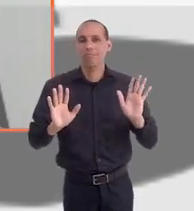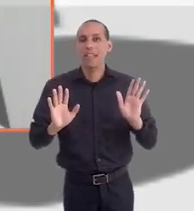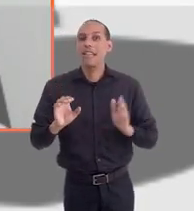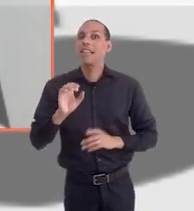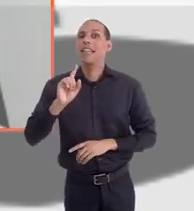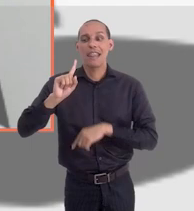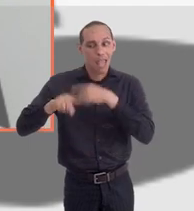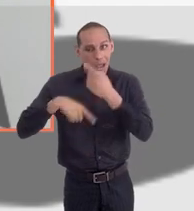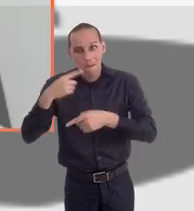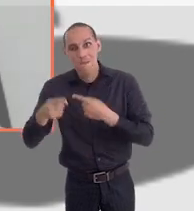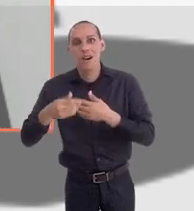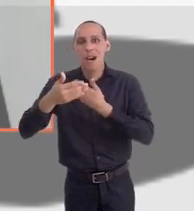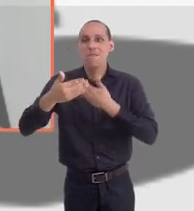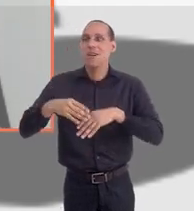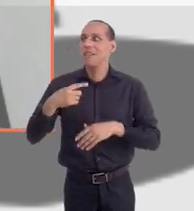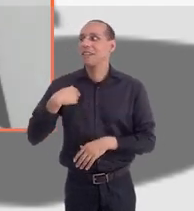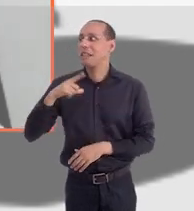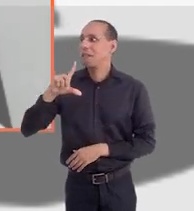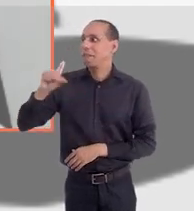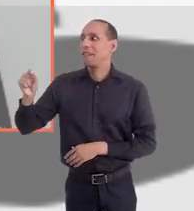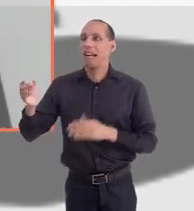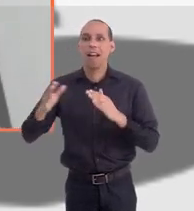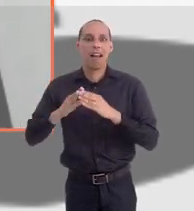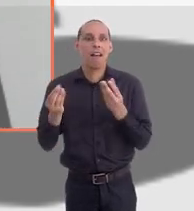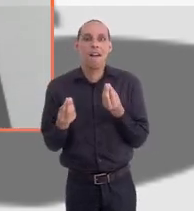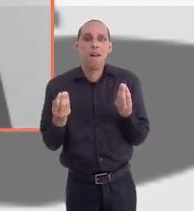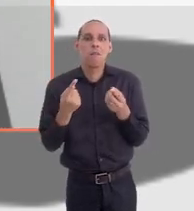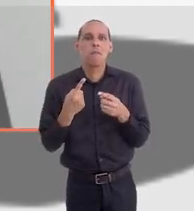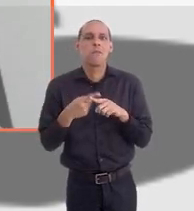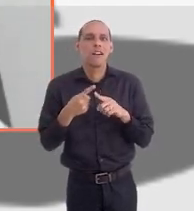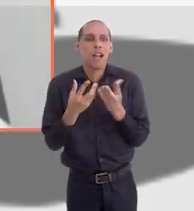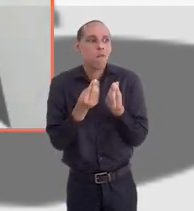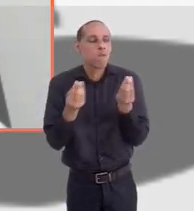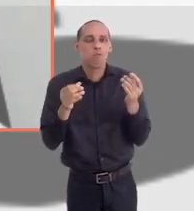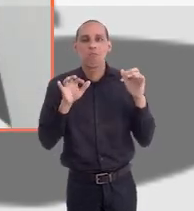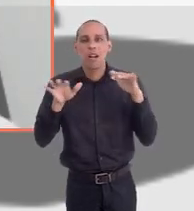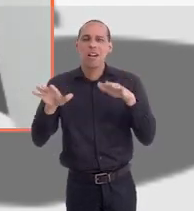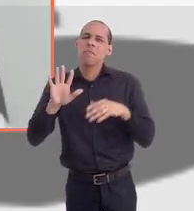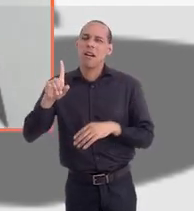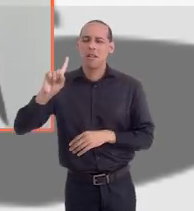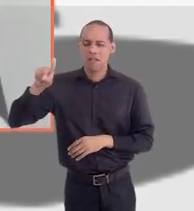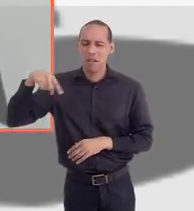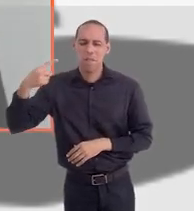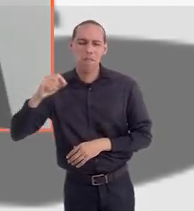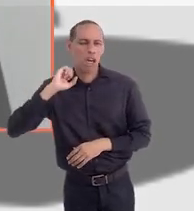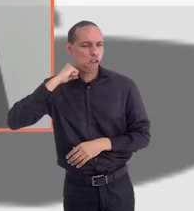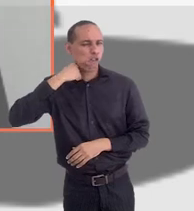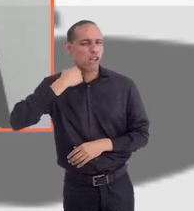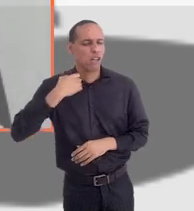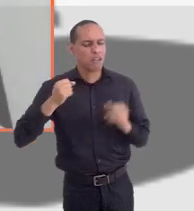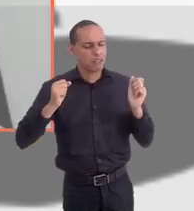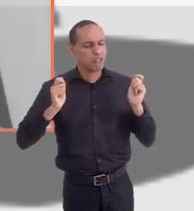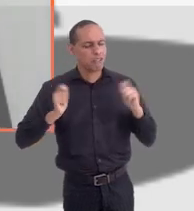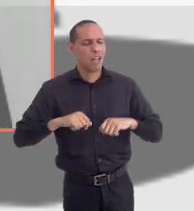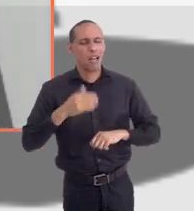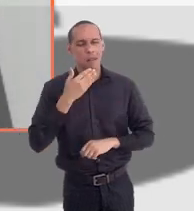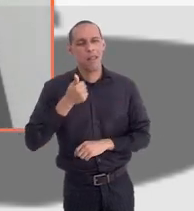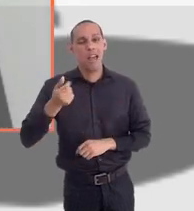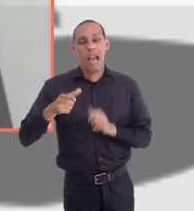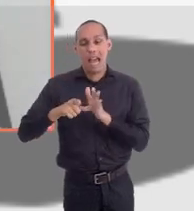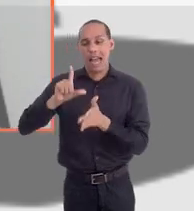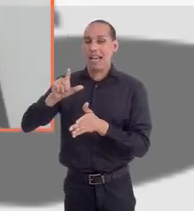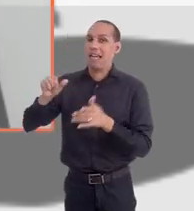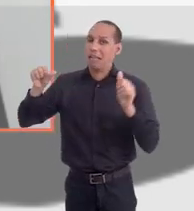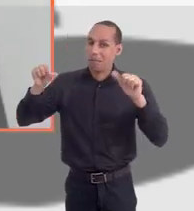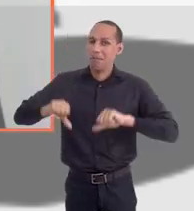bem que você vai ter dor de cabeça após-prova, né? Como ir embora, porque é o volume de gente saindo. Mas é melhor ter o estresse pós do que pré, porque muitas das